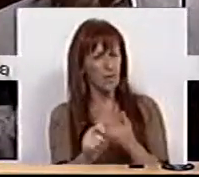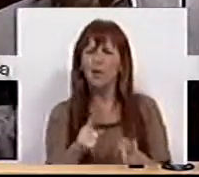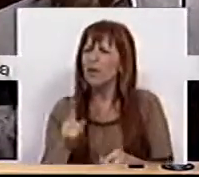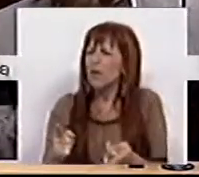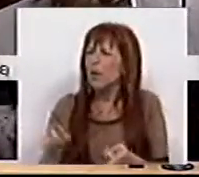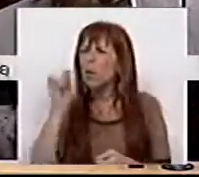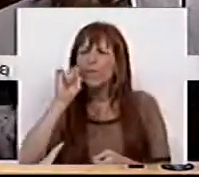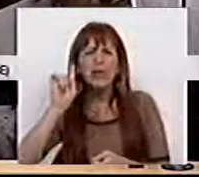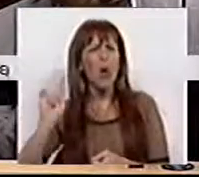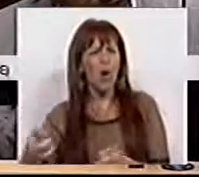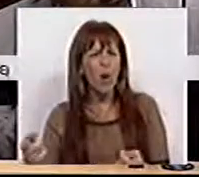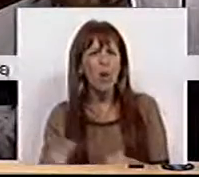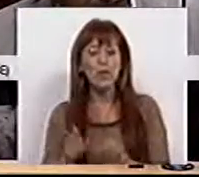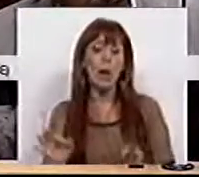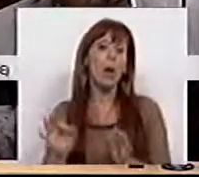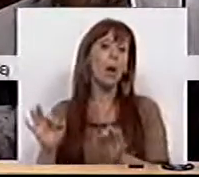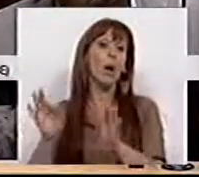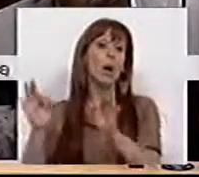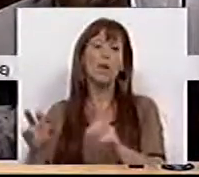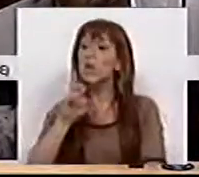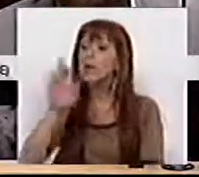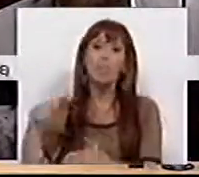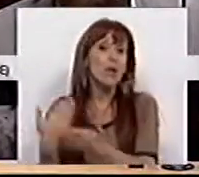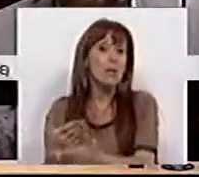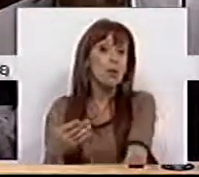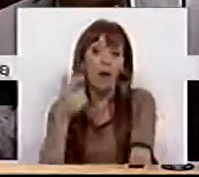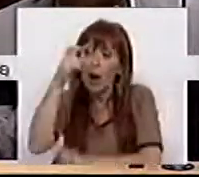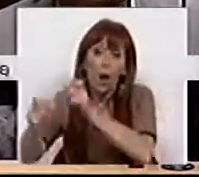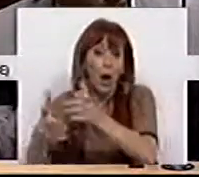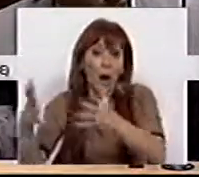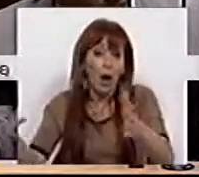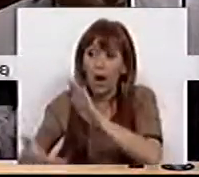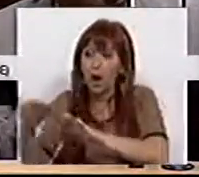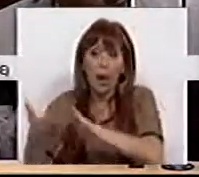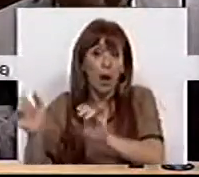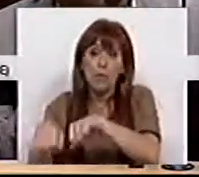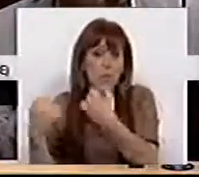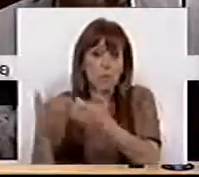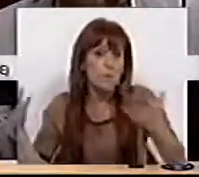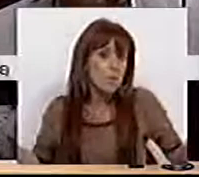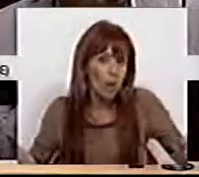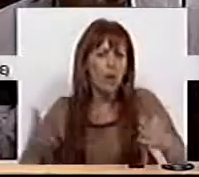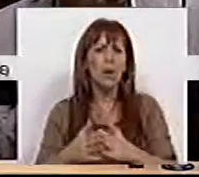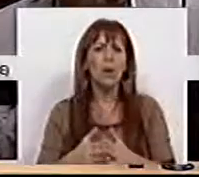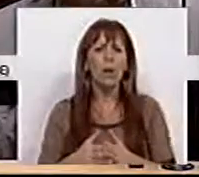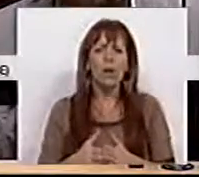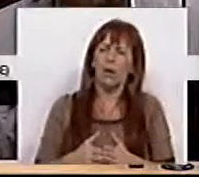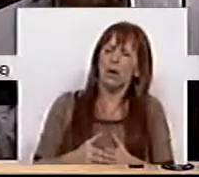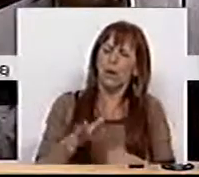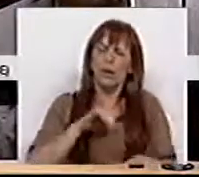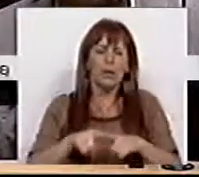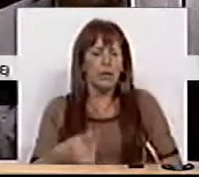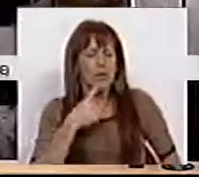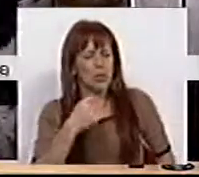o que defende é adiar a resposta a esta emergência social. Ó Sr.